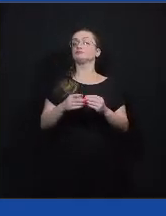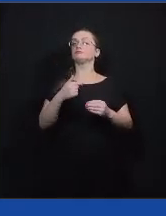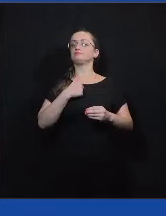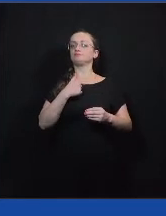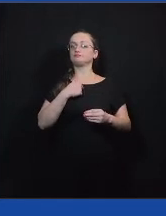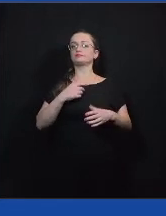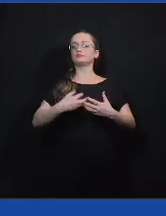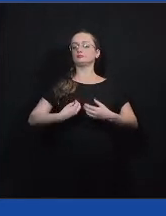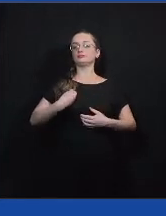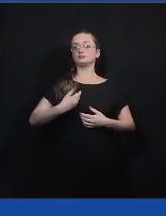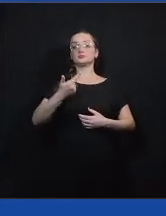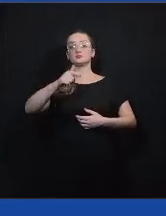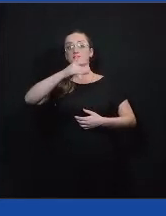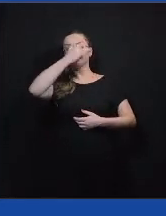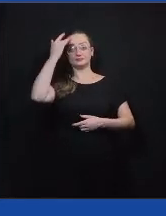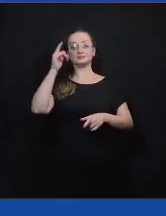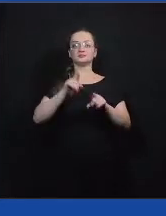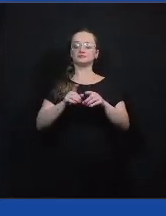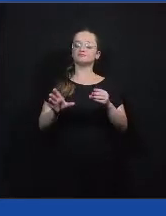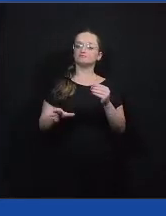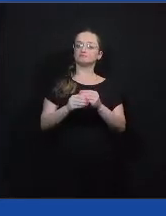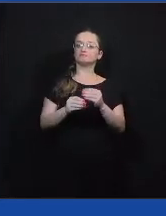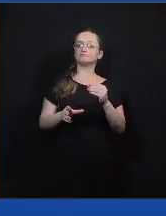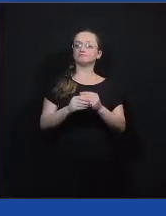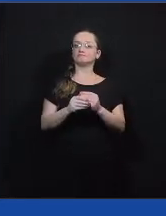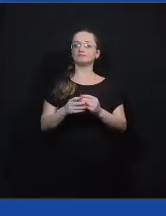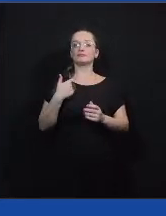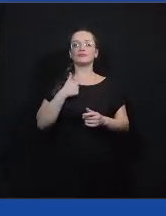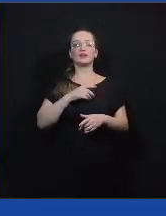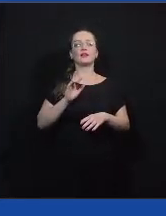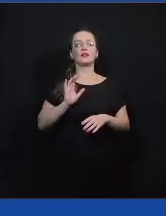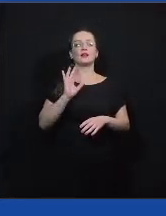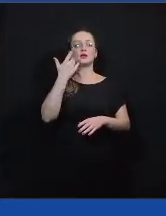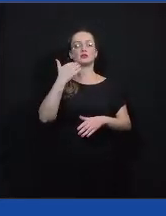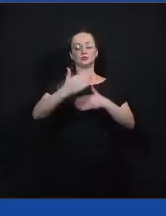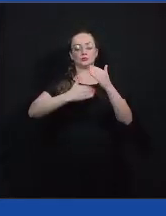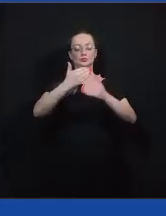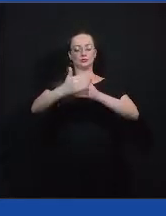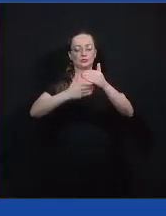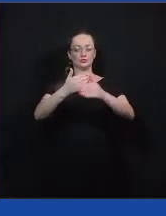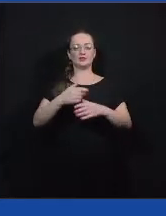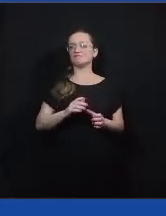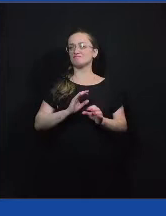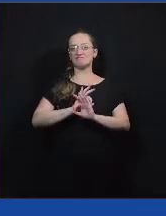nossa vida e na vida do outro também. E aí ocorre um desenvolvimento surreal.